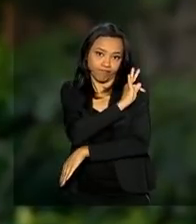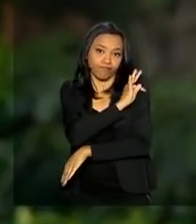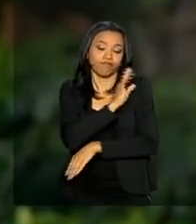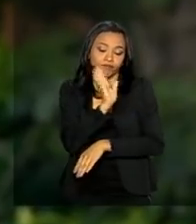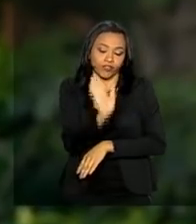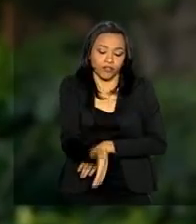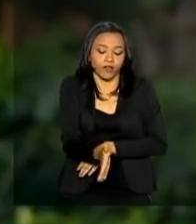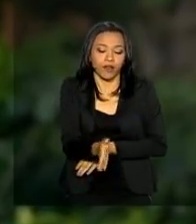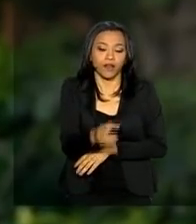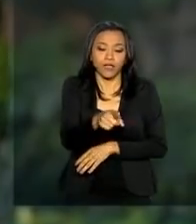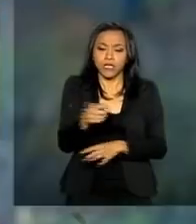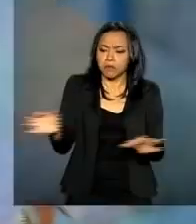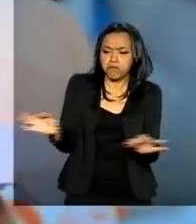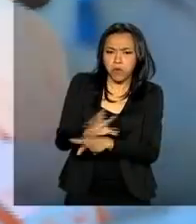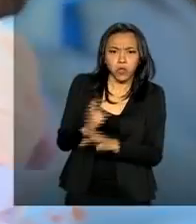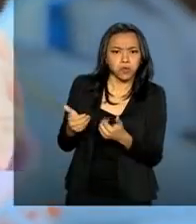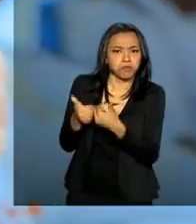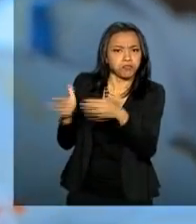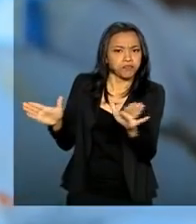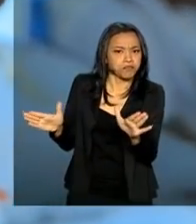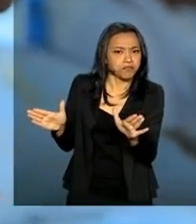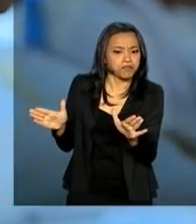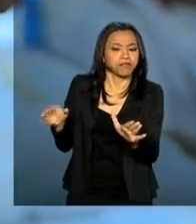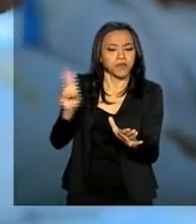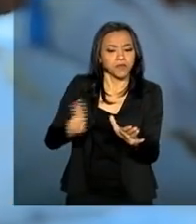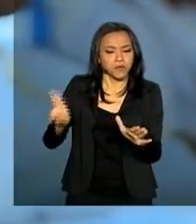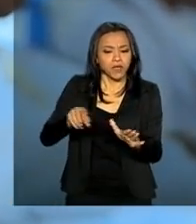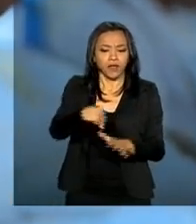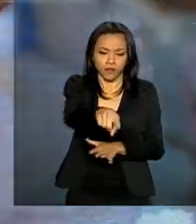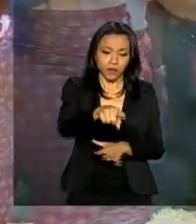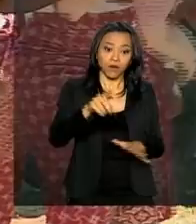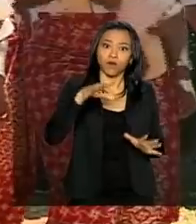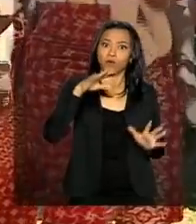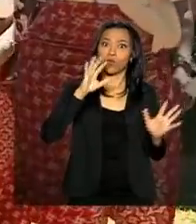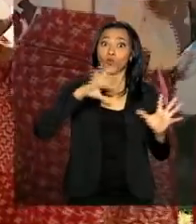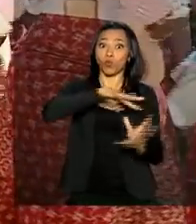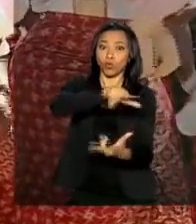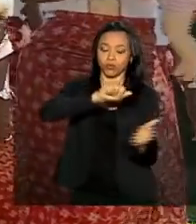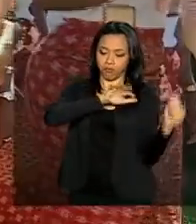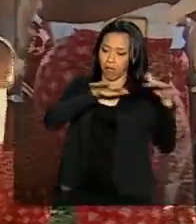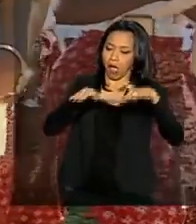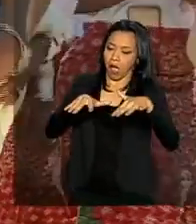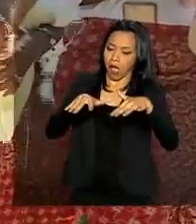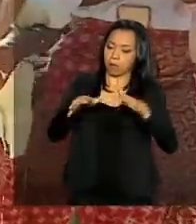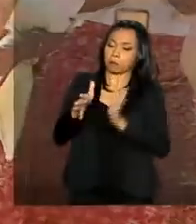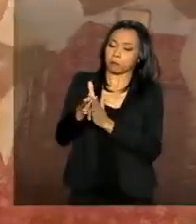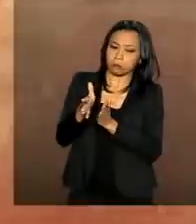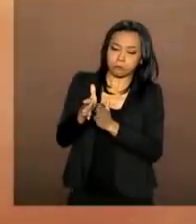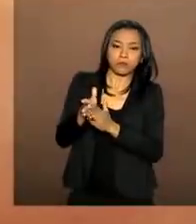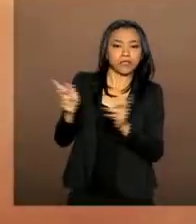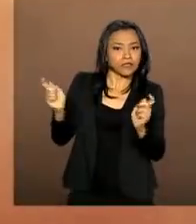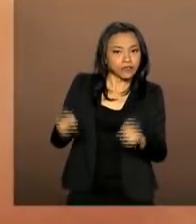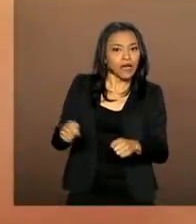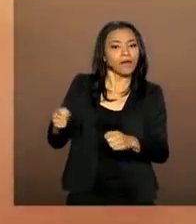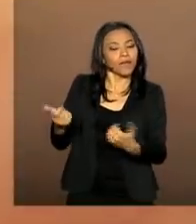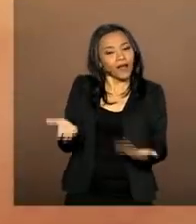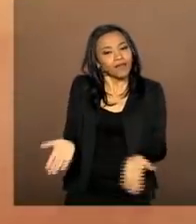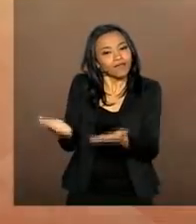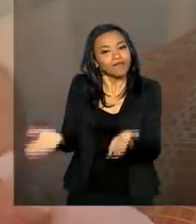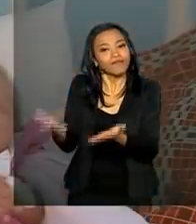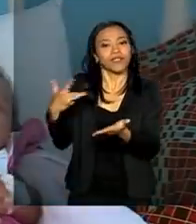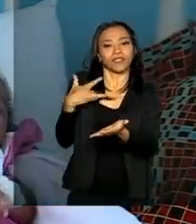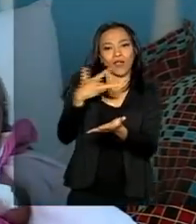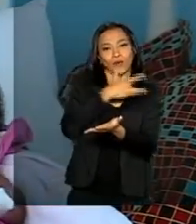estavam aptos para funcionar. Modelo reconhecido pelo mundo e que também poderá contribuir com a saúde de